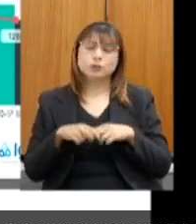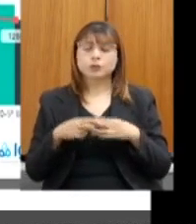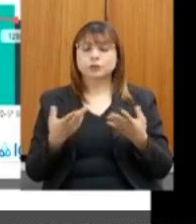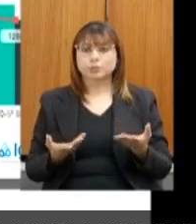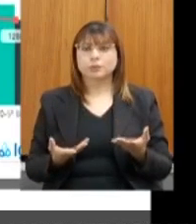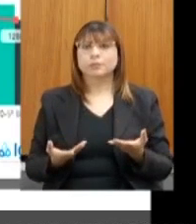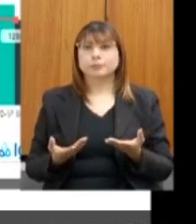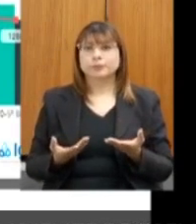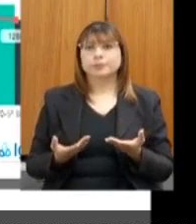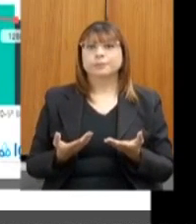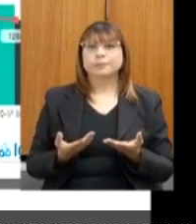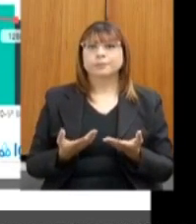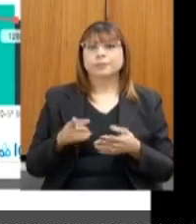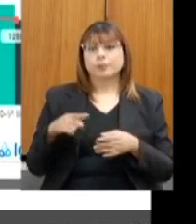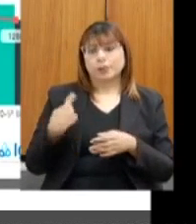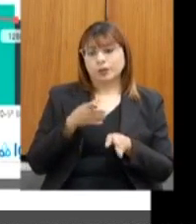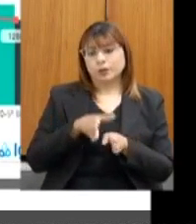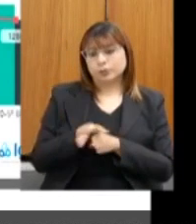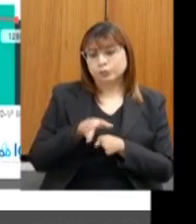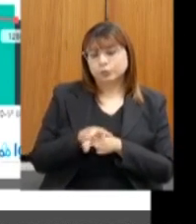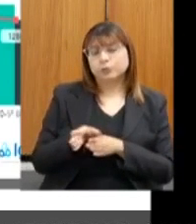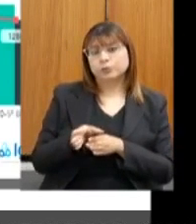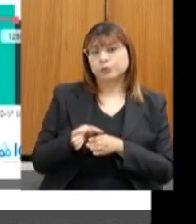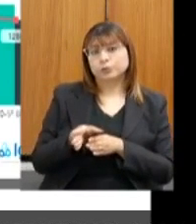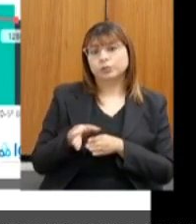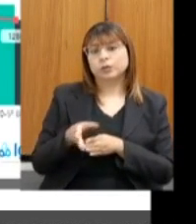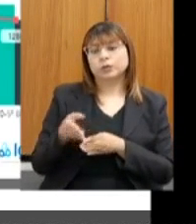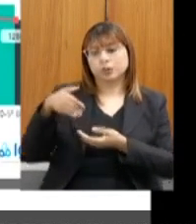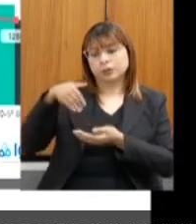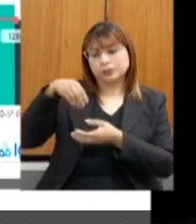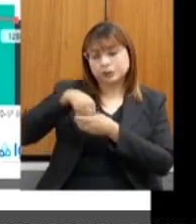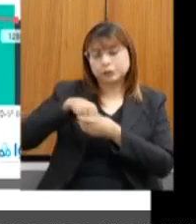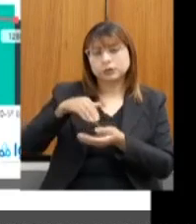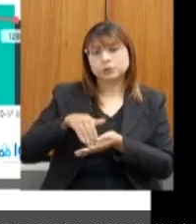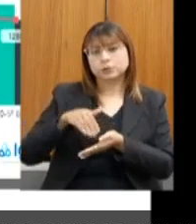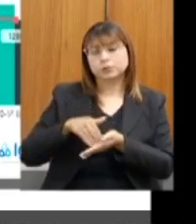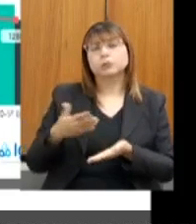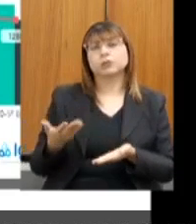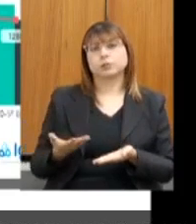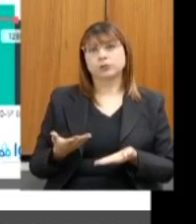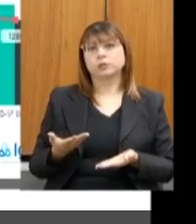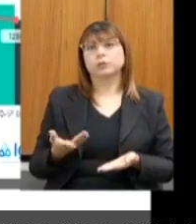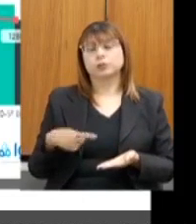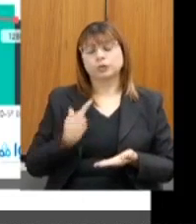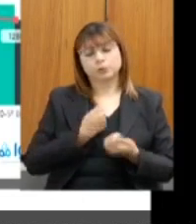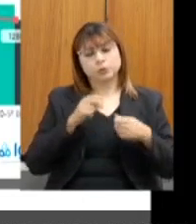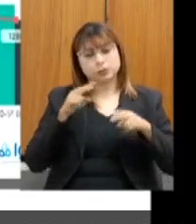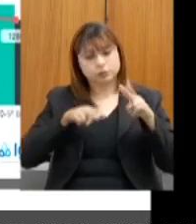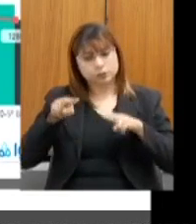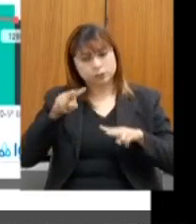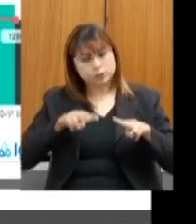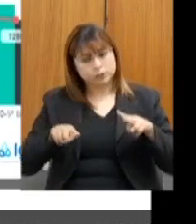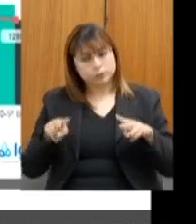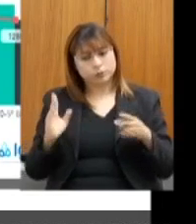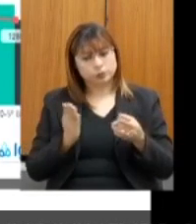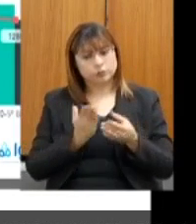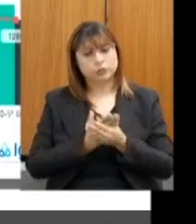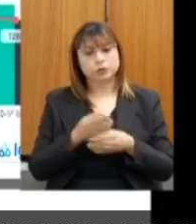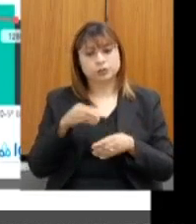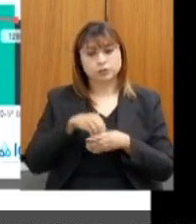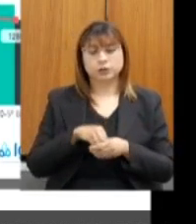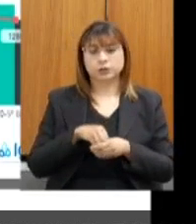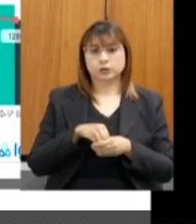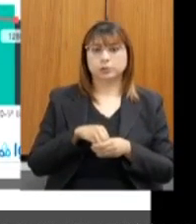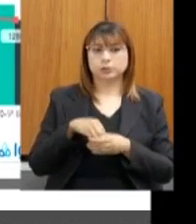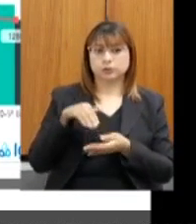a orientação interna foi que pudéssemos analisar os processos em escritório e deixá